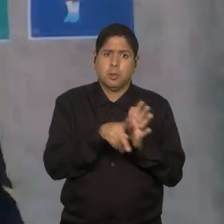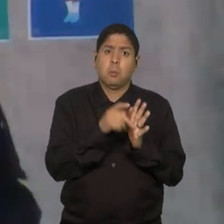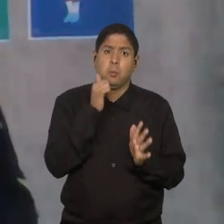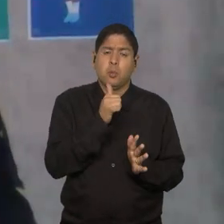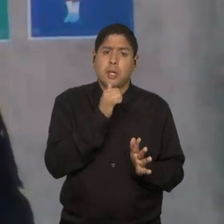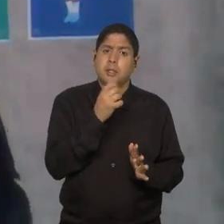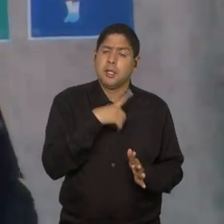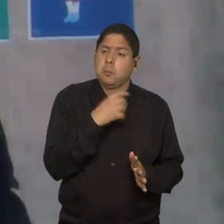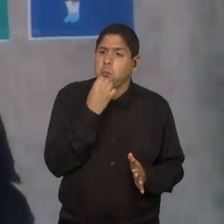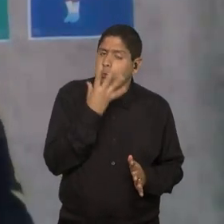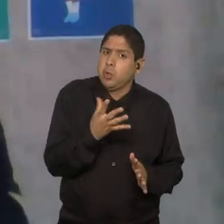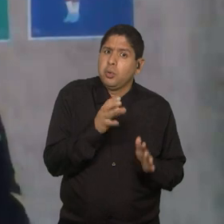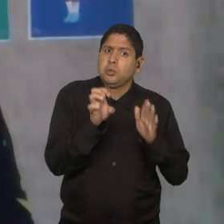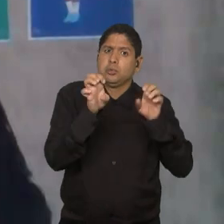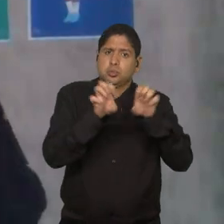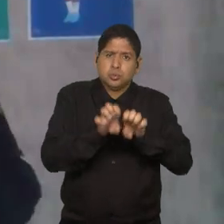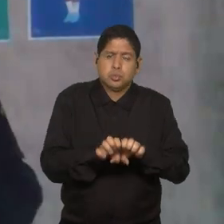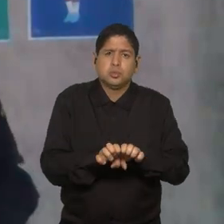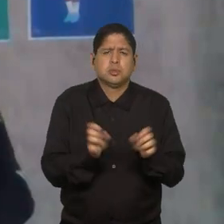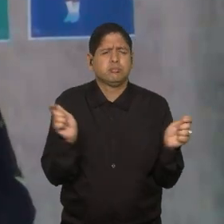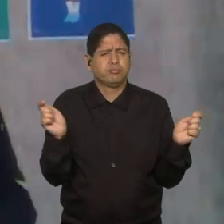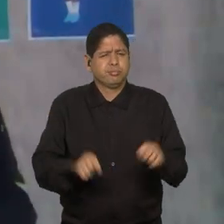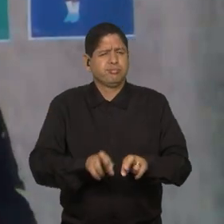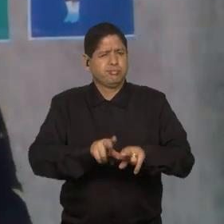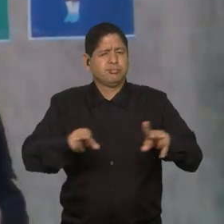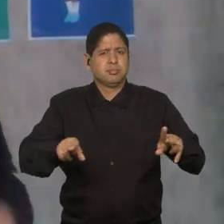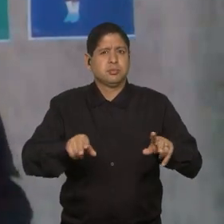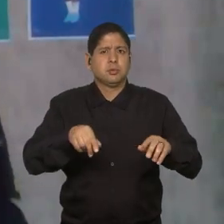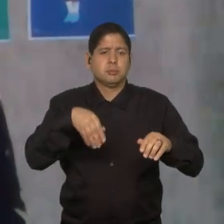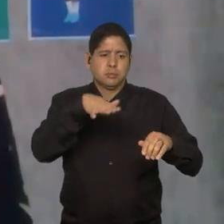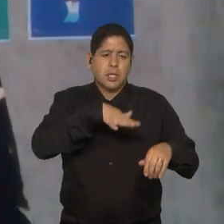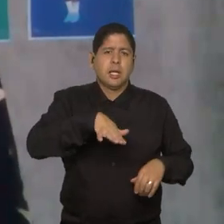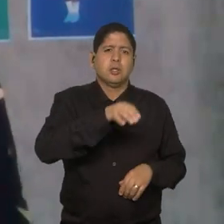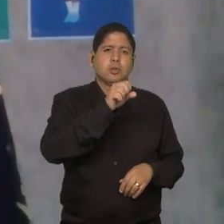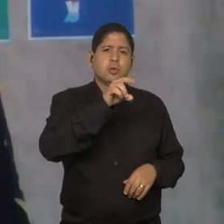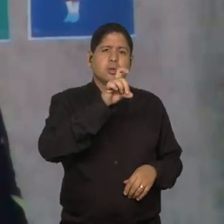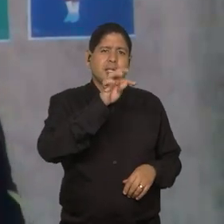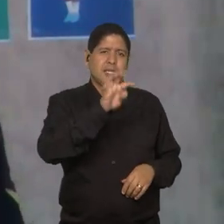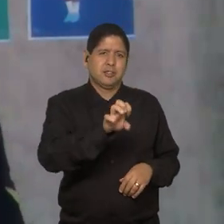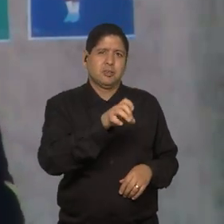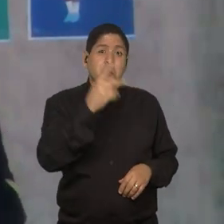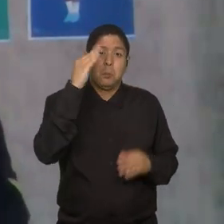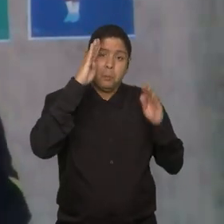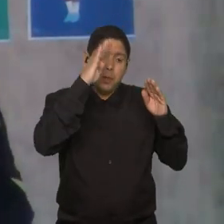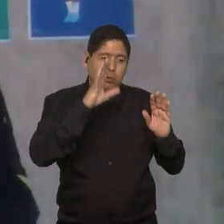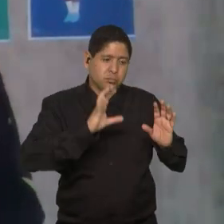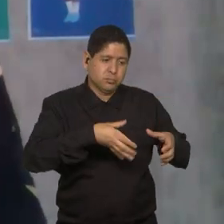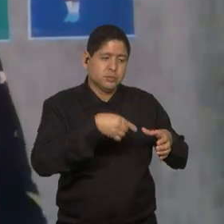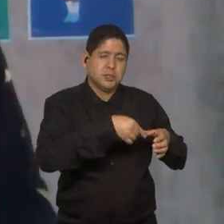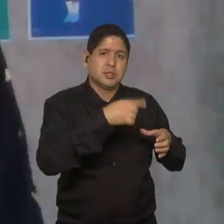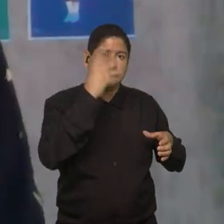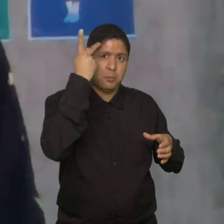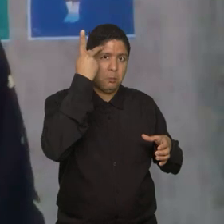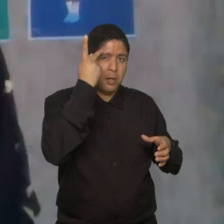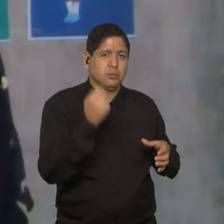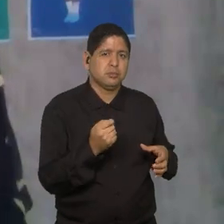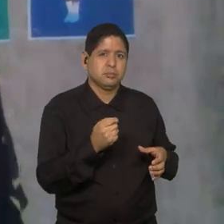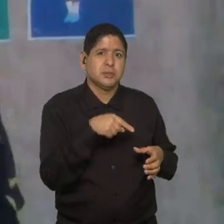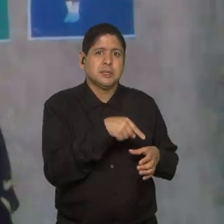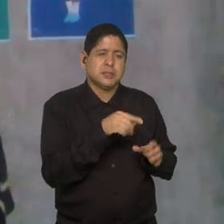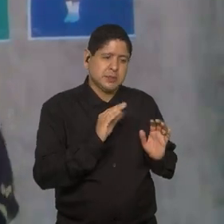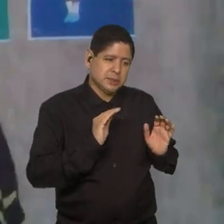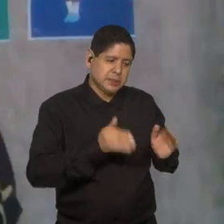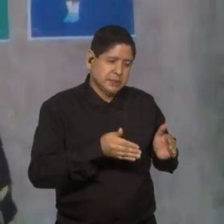viabilidades no Sudeste, principalmente em São Paulo. No caso do futebol feminino, ele é muito